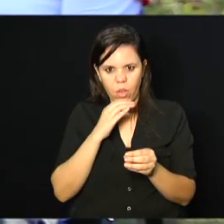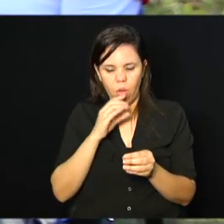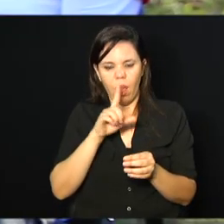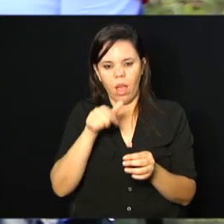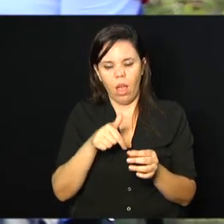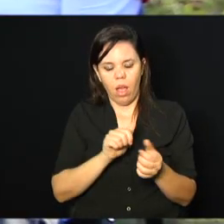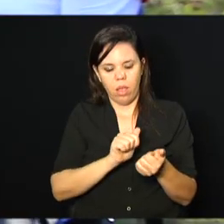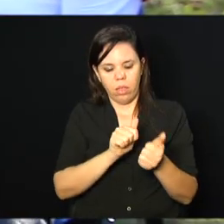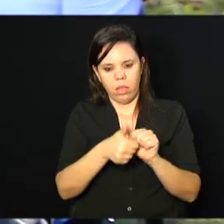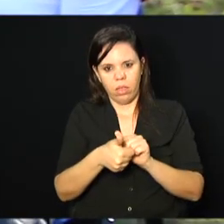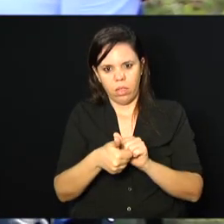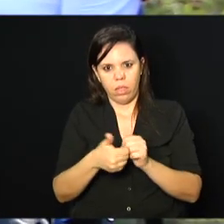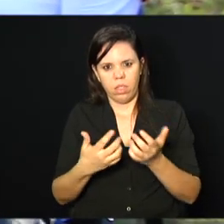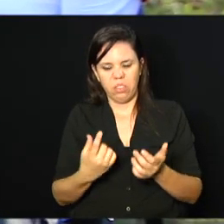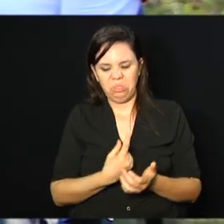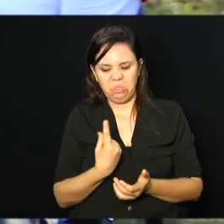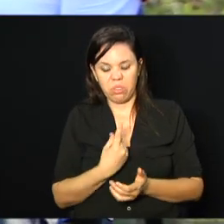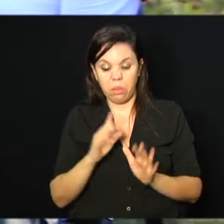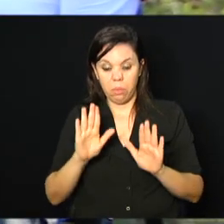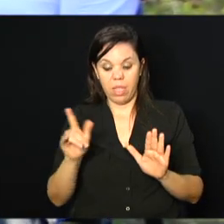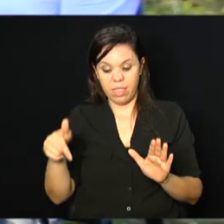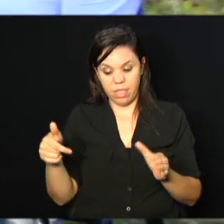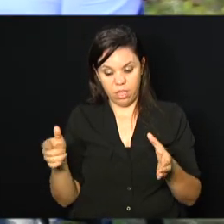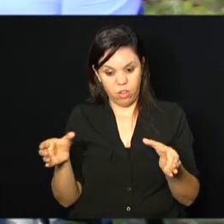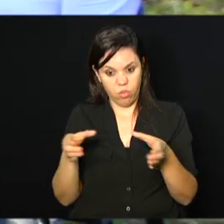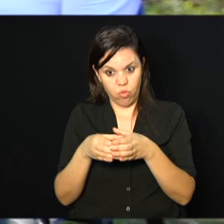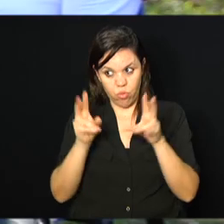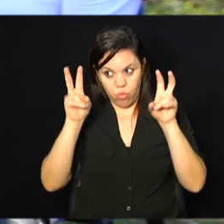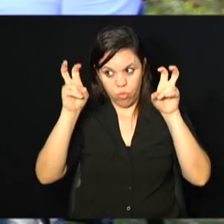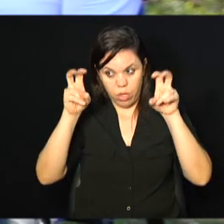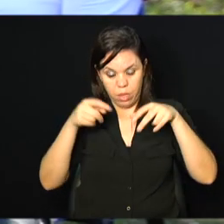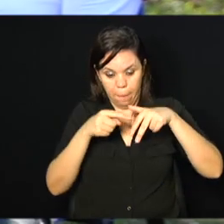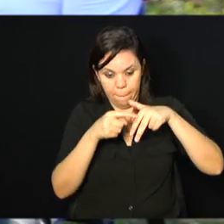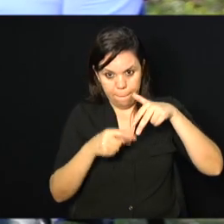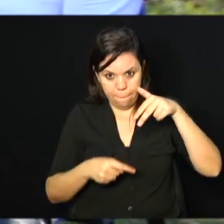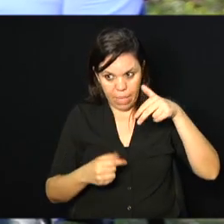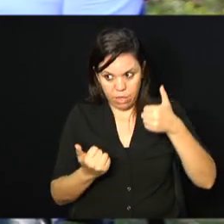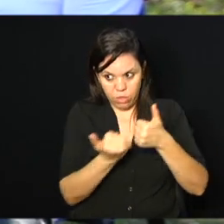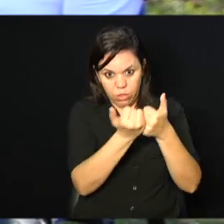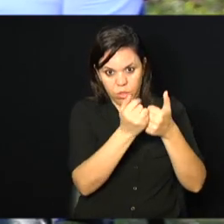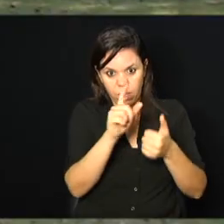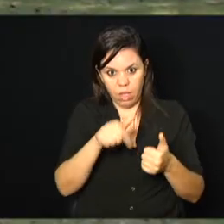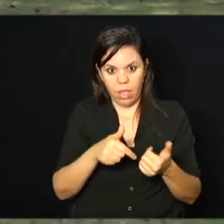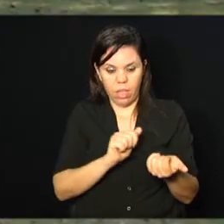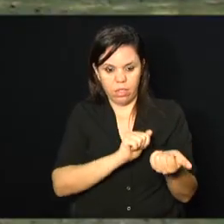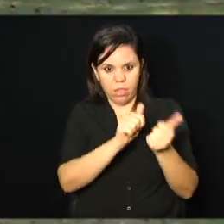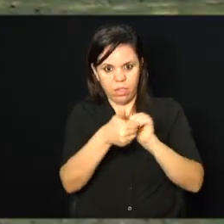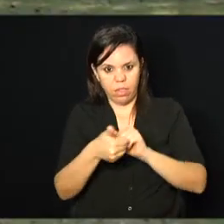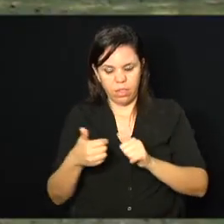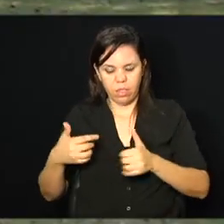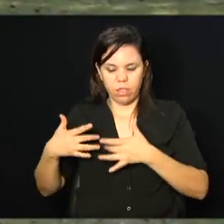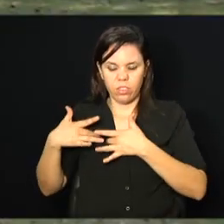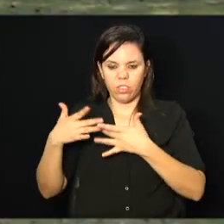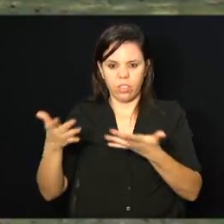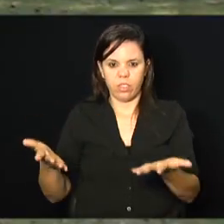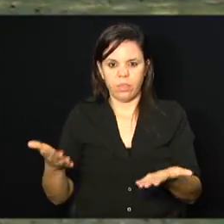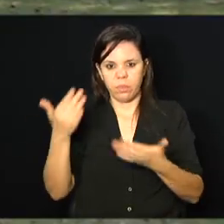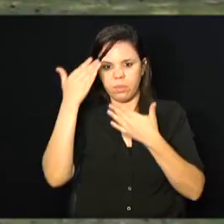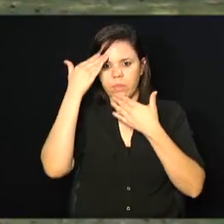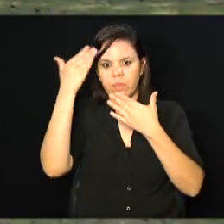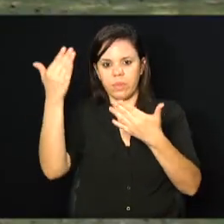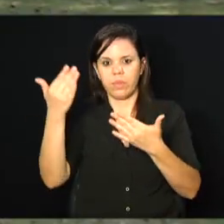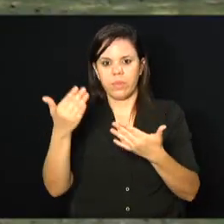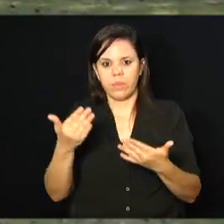solitário. E o Pernas transforma isso num esporte solidário. Tá certo, muito obrigada.